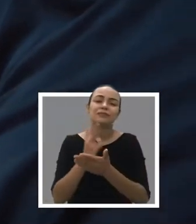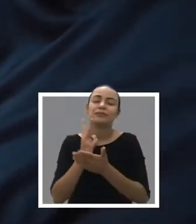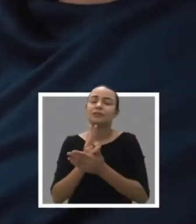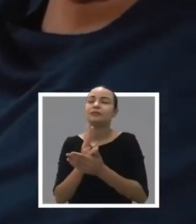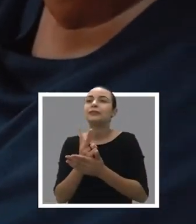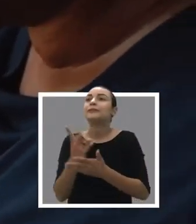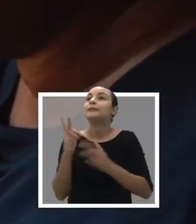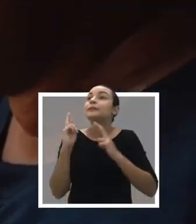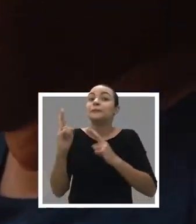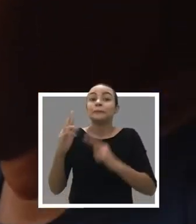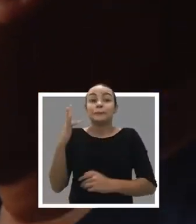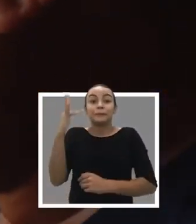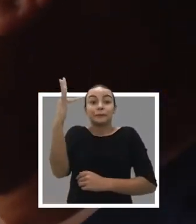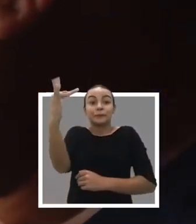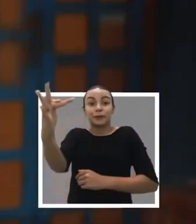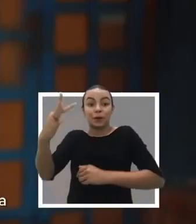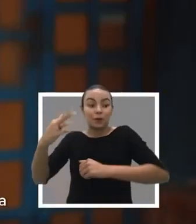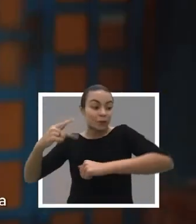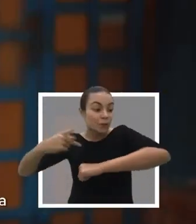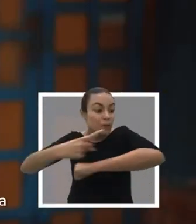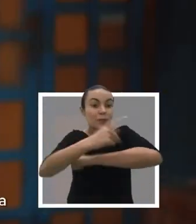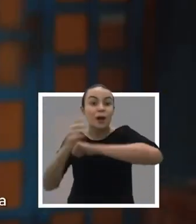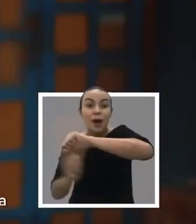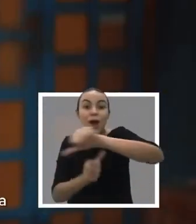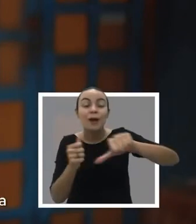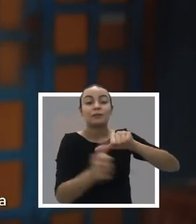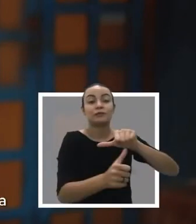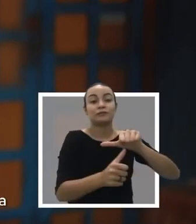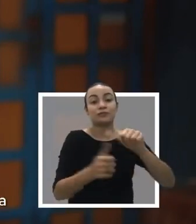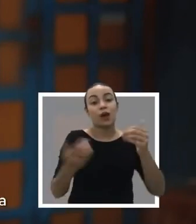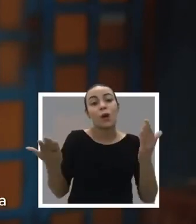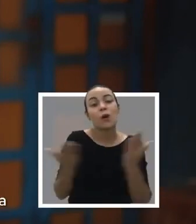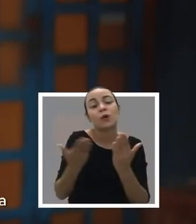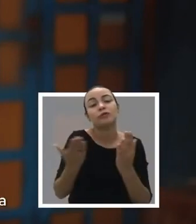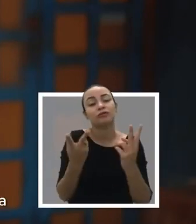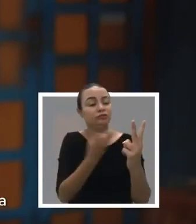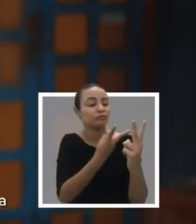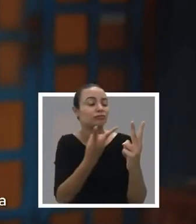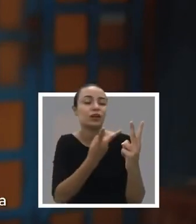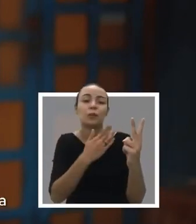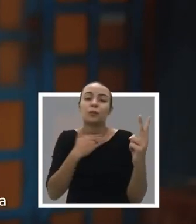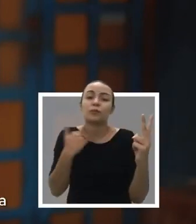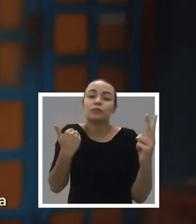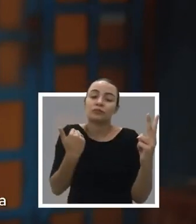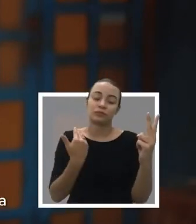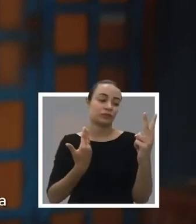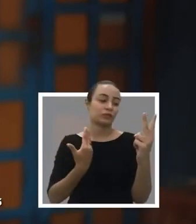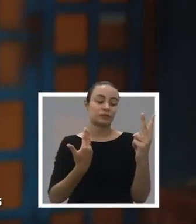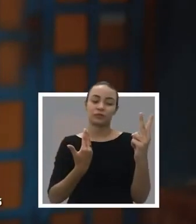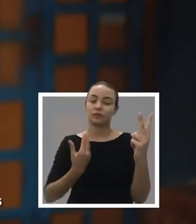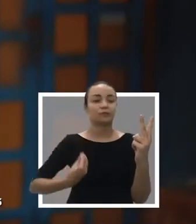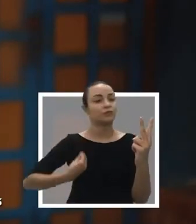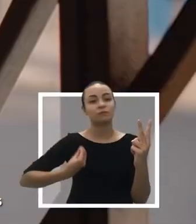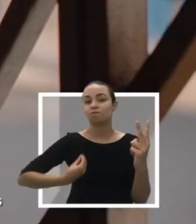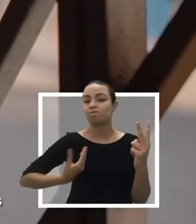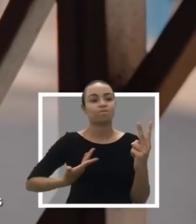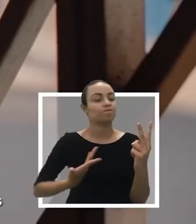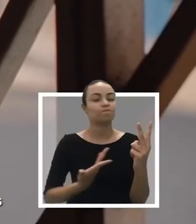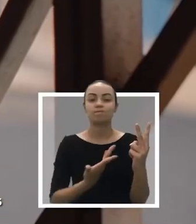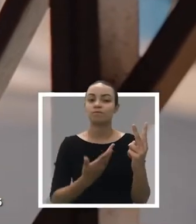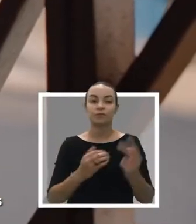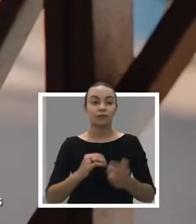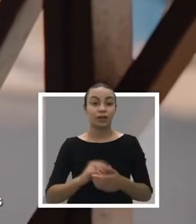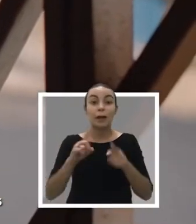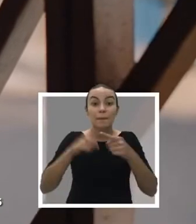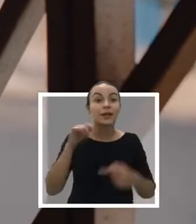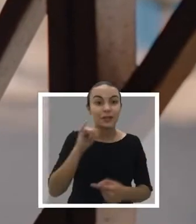o asfalto ia chegar. Embora eles não estejam mais aqui, mas a gente acredita que se eles estivessem aqui, eles